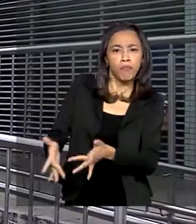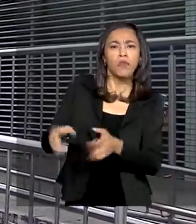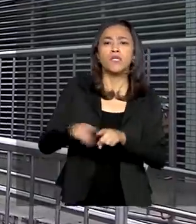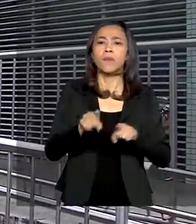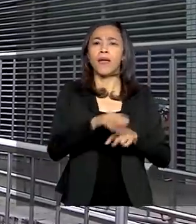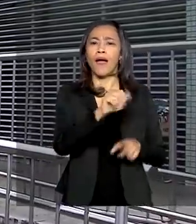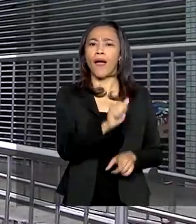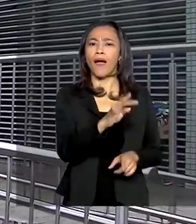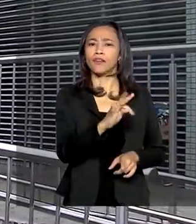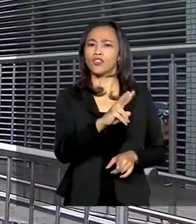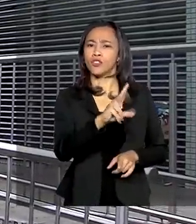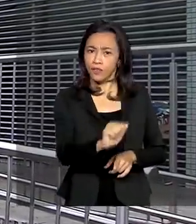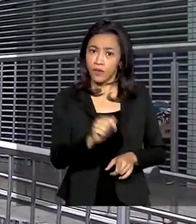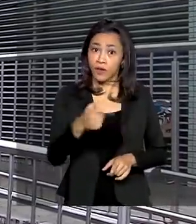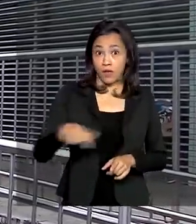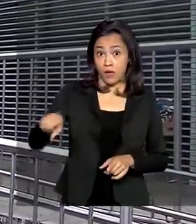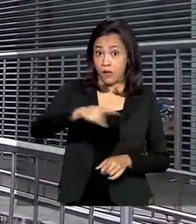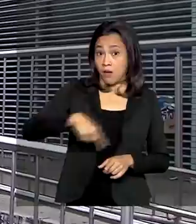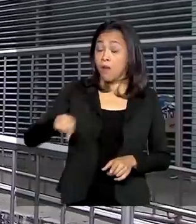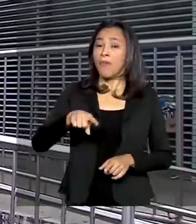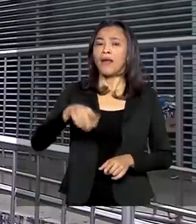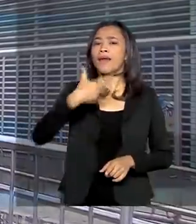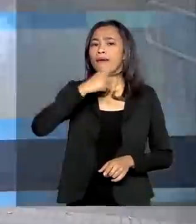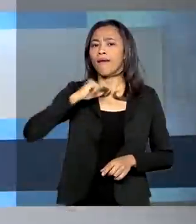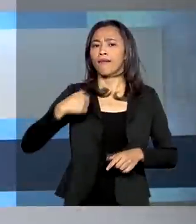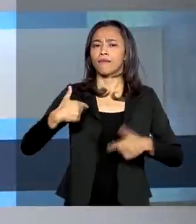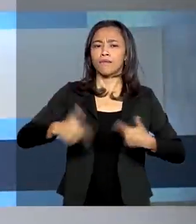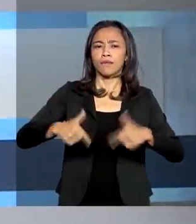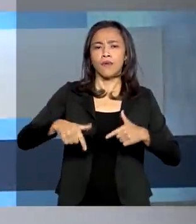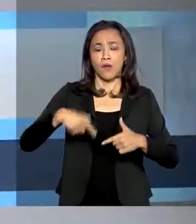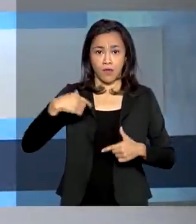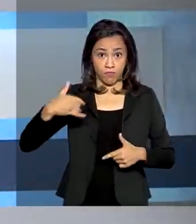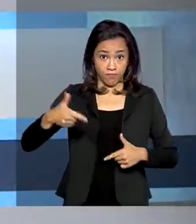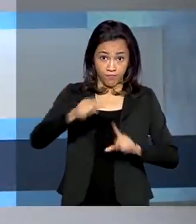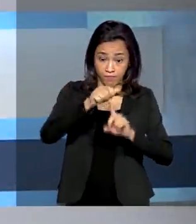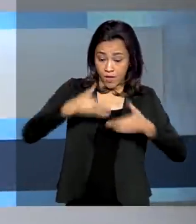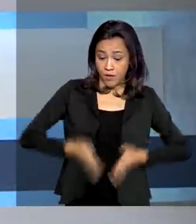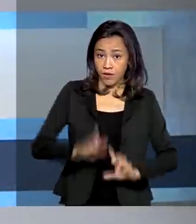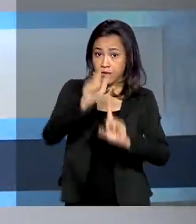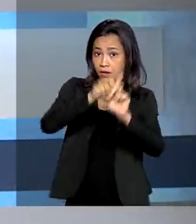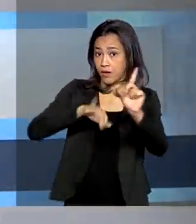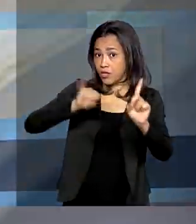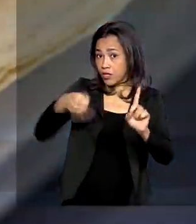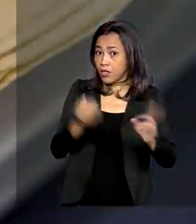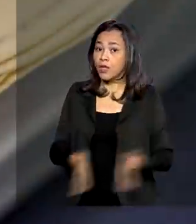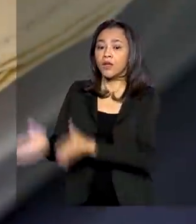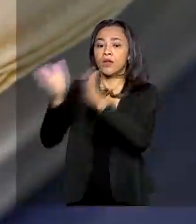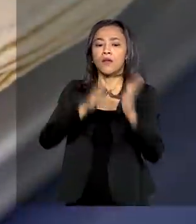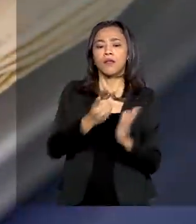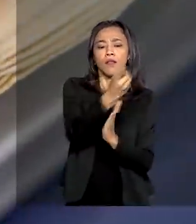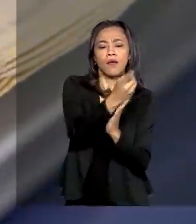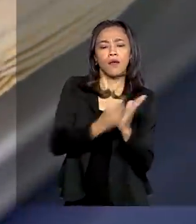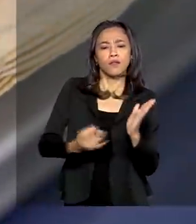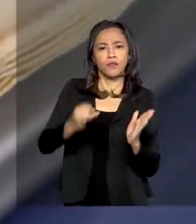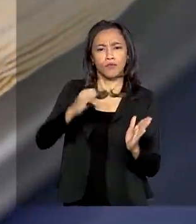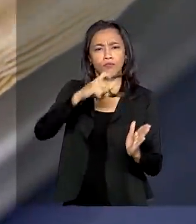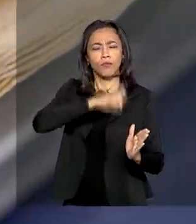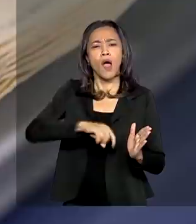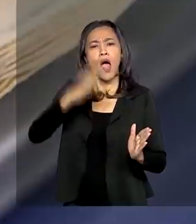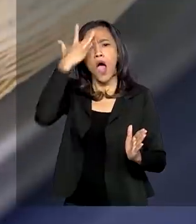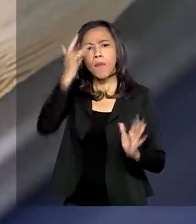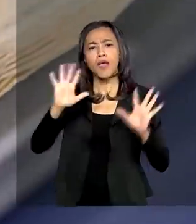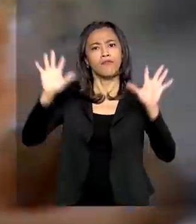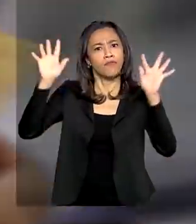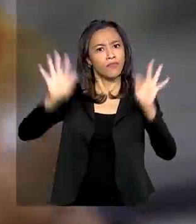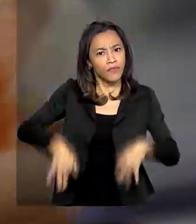Fundo de Garantia para Trabalhadores Nascidos em Janeiro. Declaração do Imposto de Renda termina amanhã, prazo para